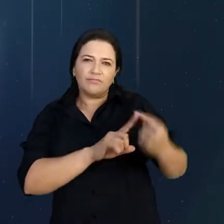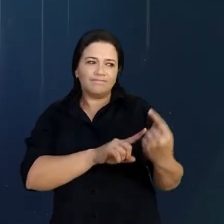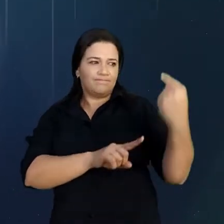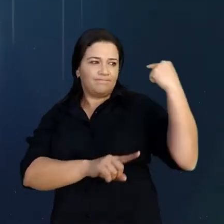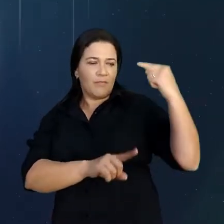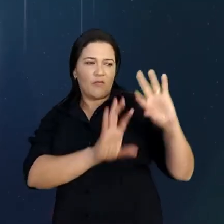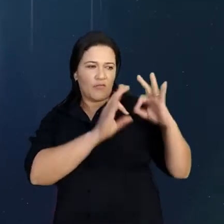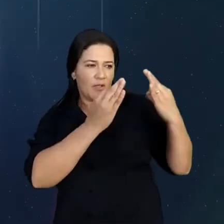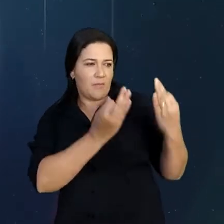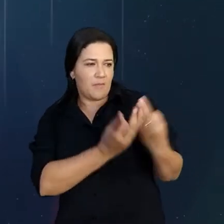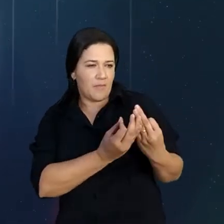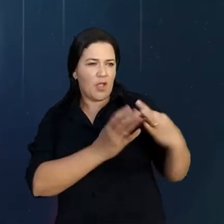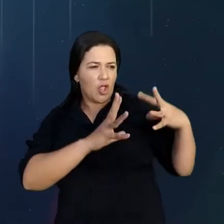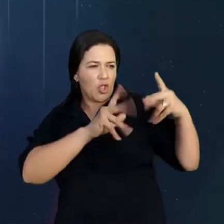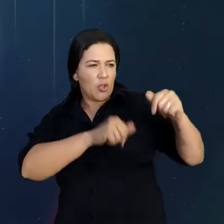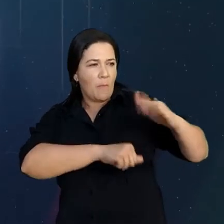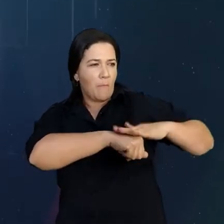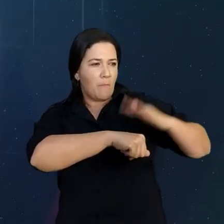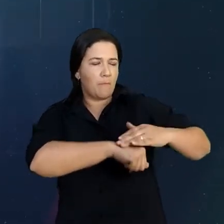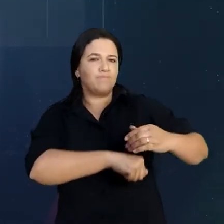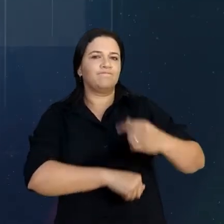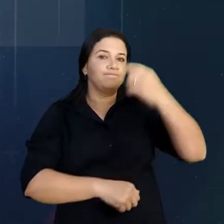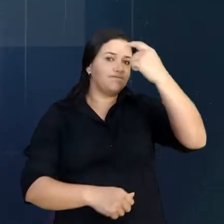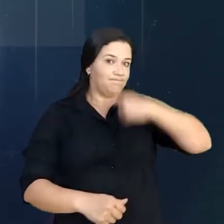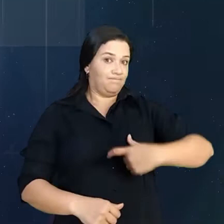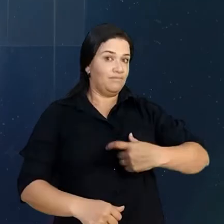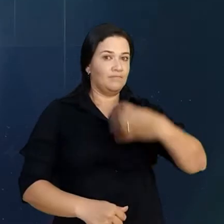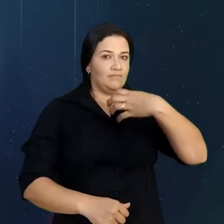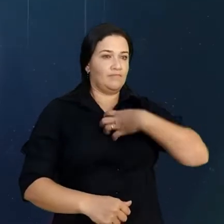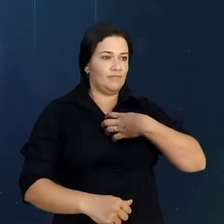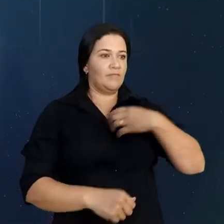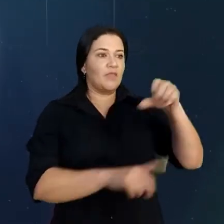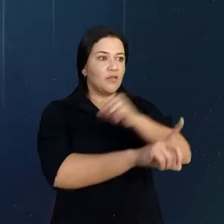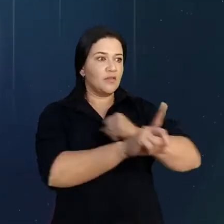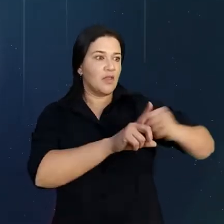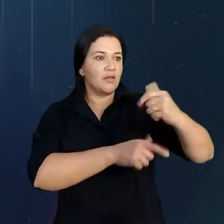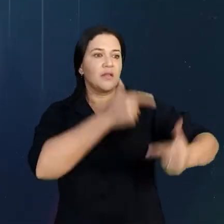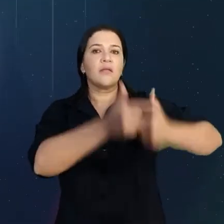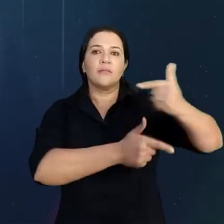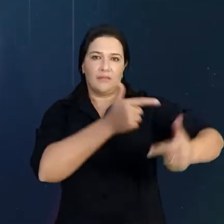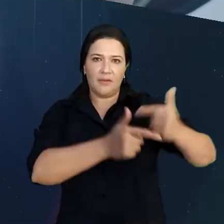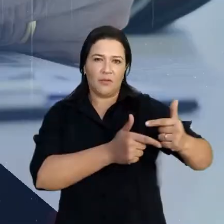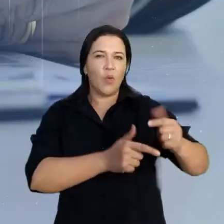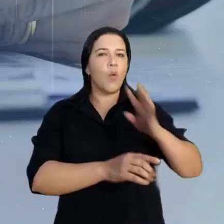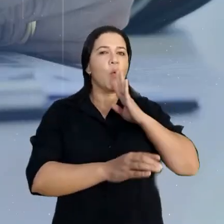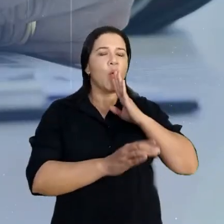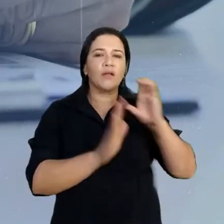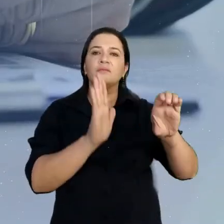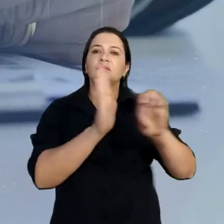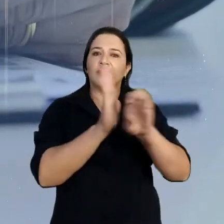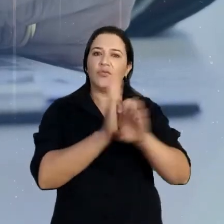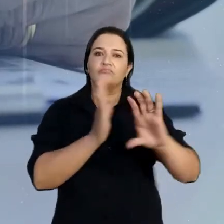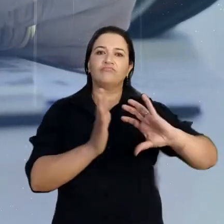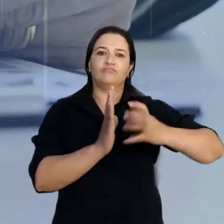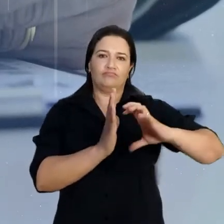família, valores e princípios que regem sua atuação na sociedade e seu trabalho social. Conheça o estatuto do